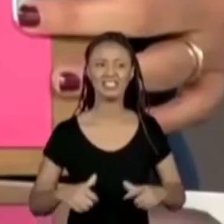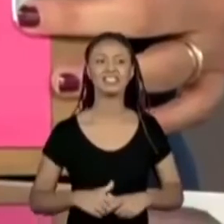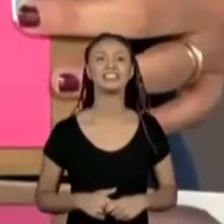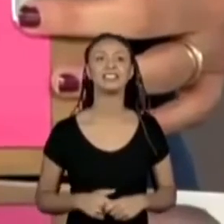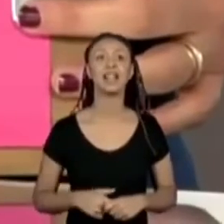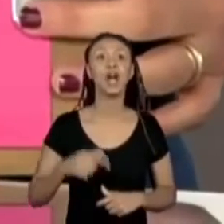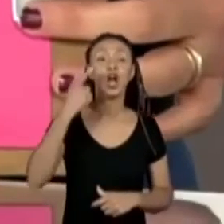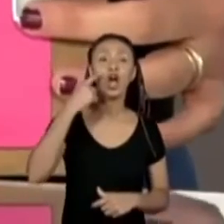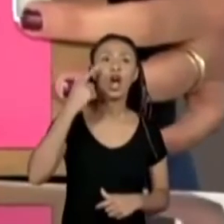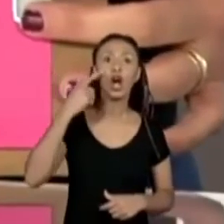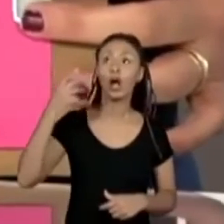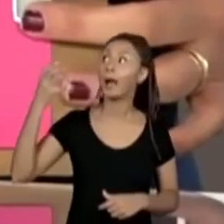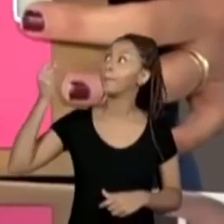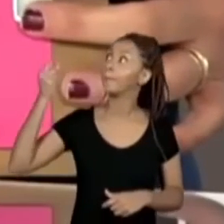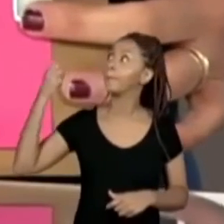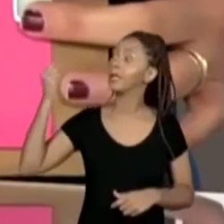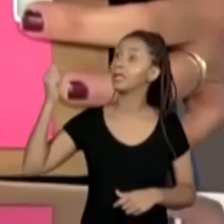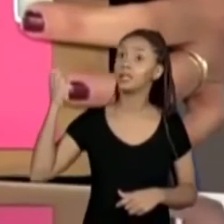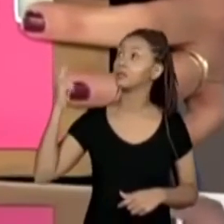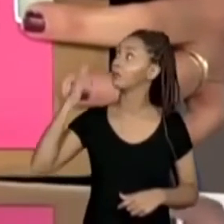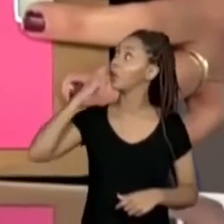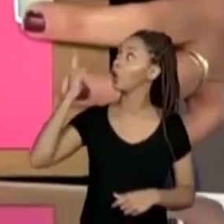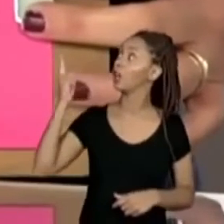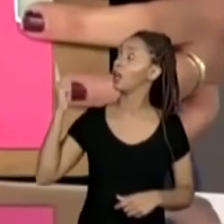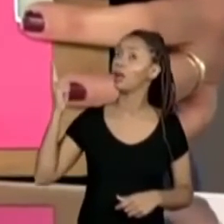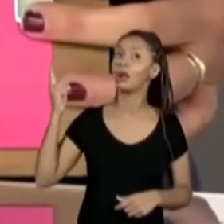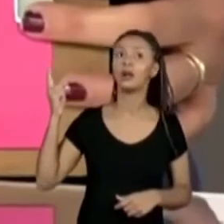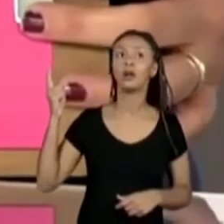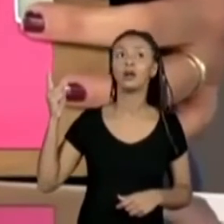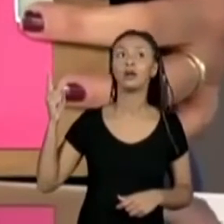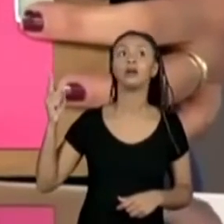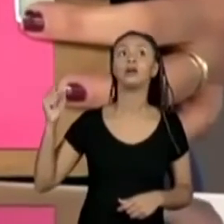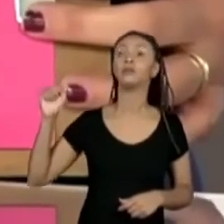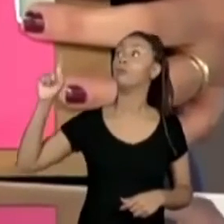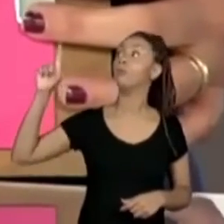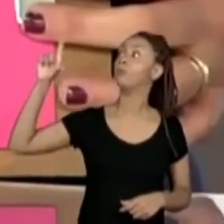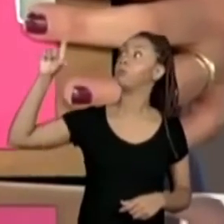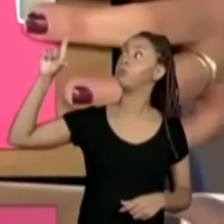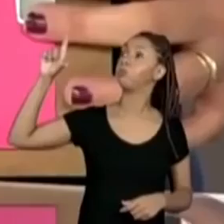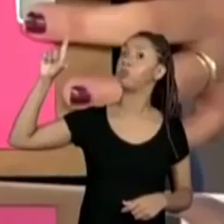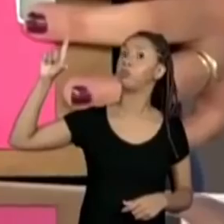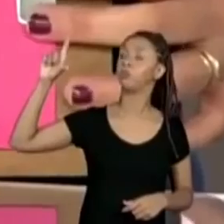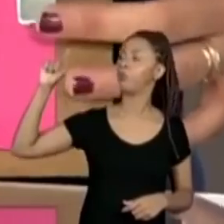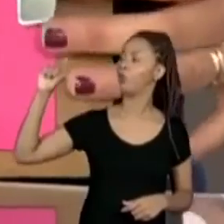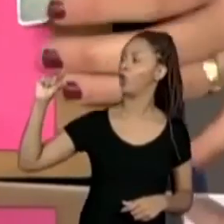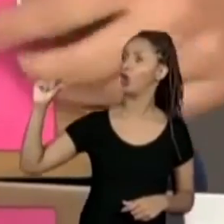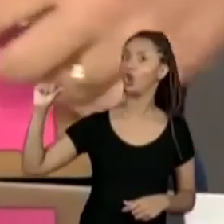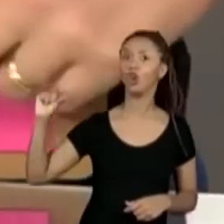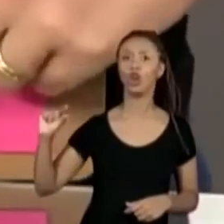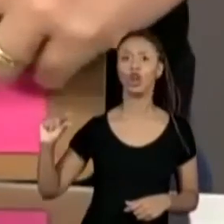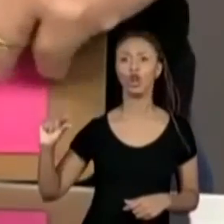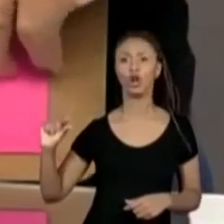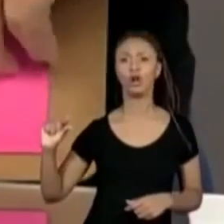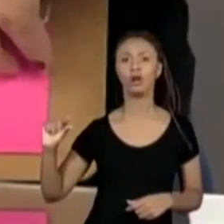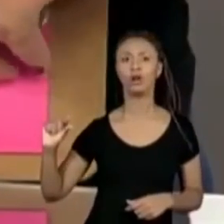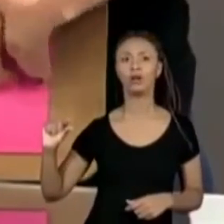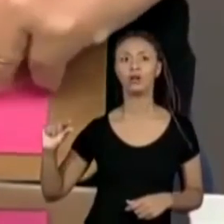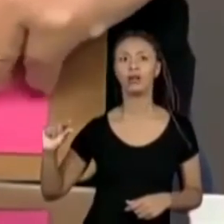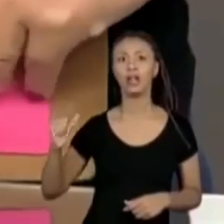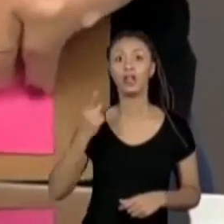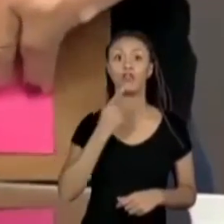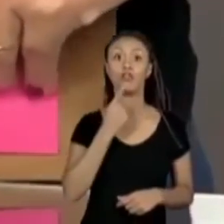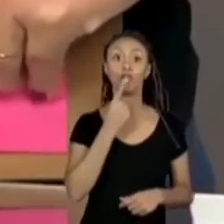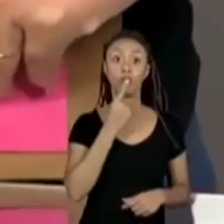essa branca aqui, essa desenhada. Olha o quanto que ela tem. E olha a preta e olha a vermelha. Se a gente pegar a